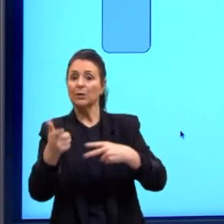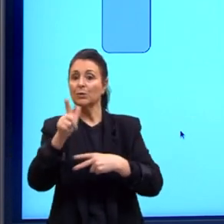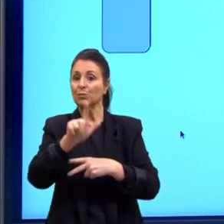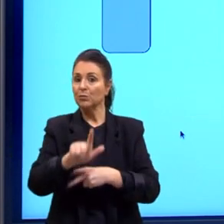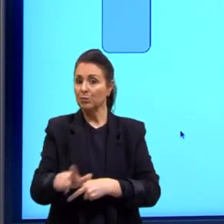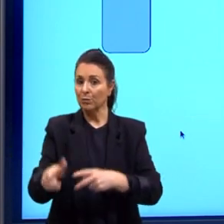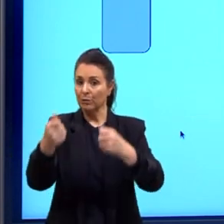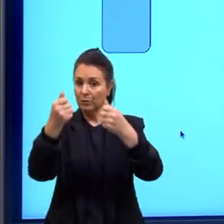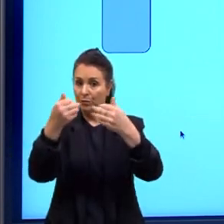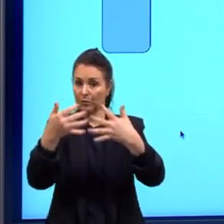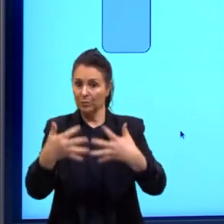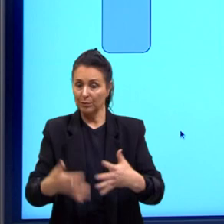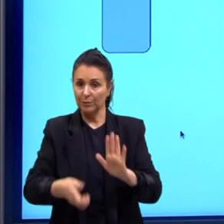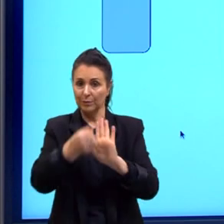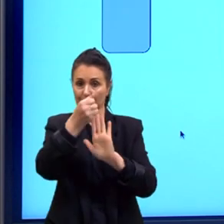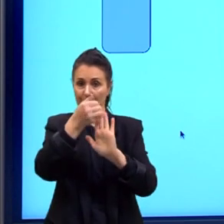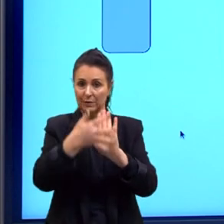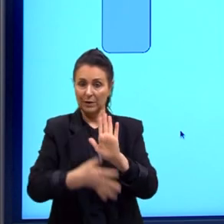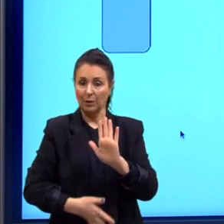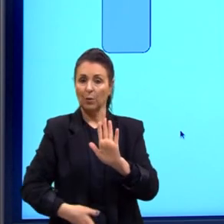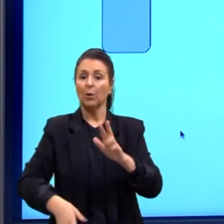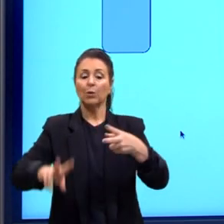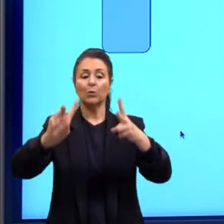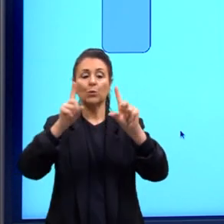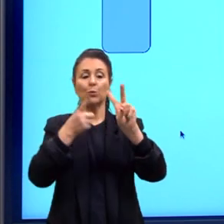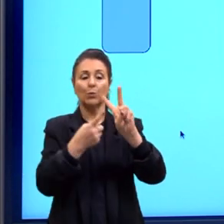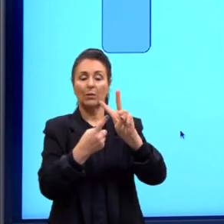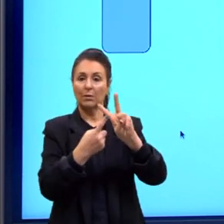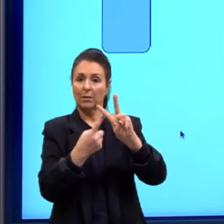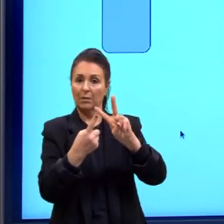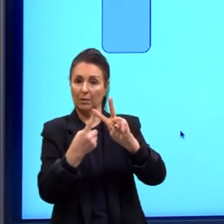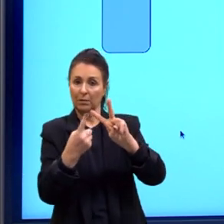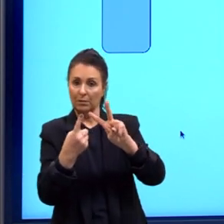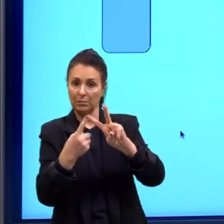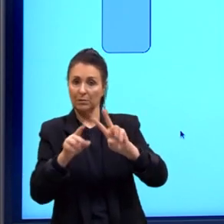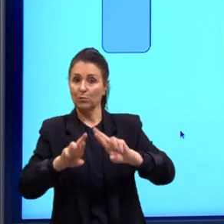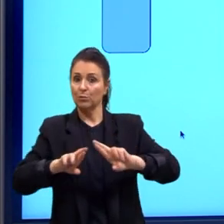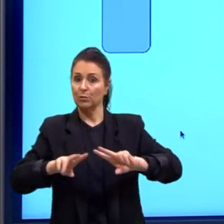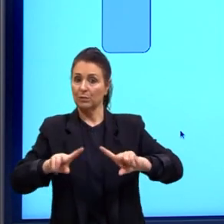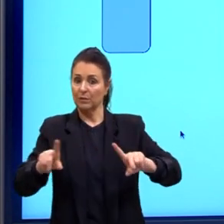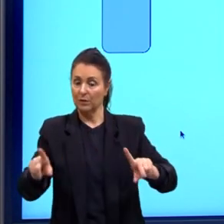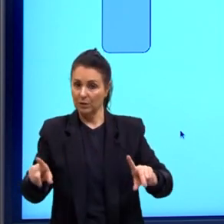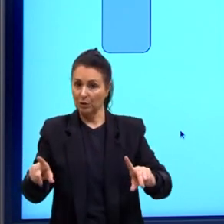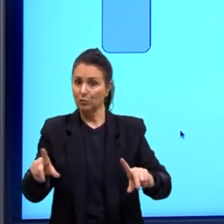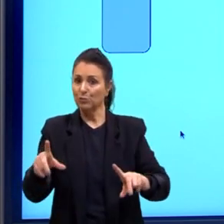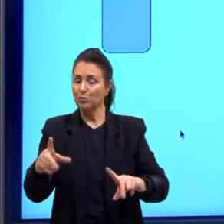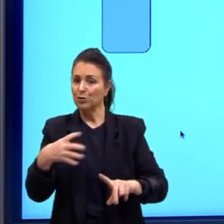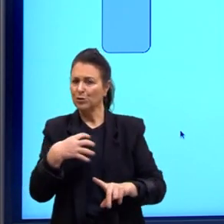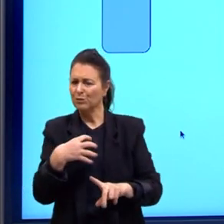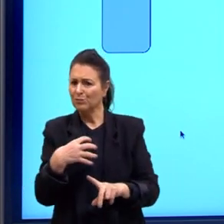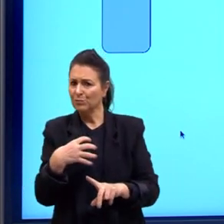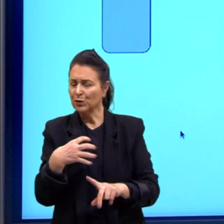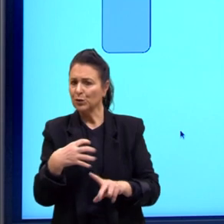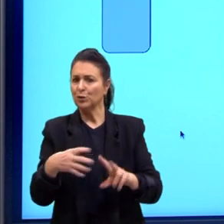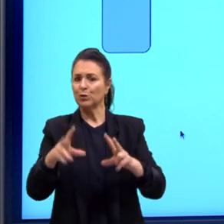vez, aqui, definição de alelos, que são diferentes formas de um gene,